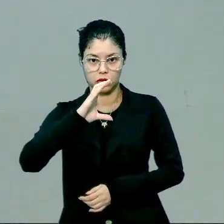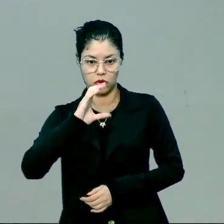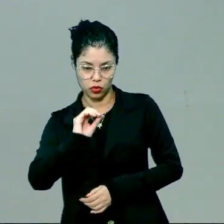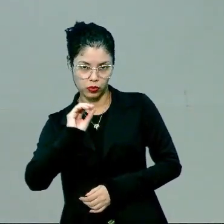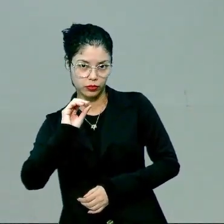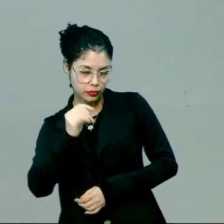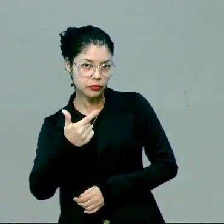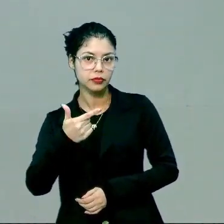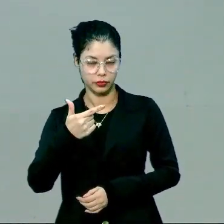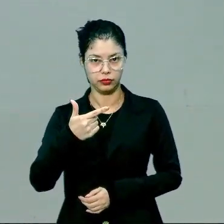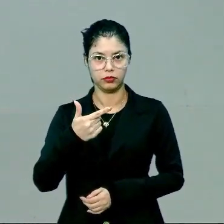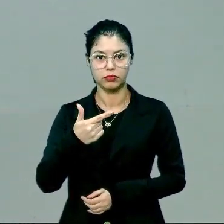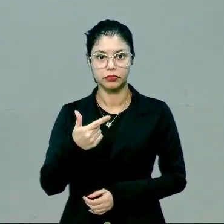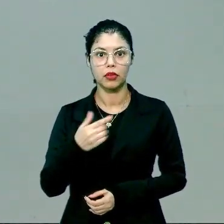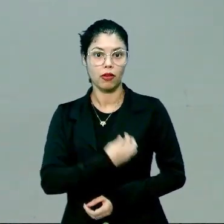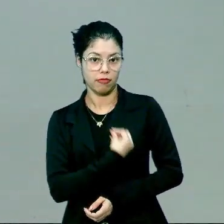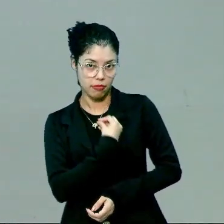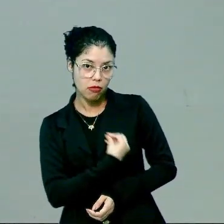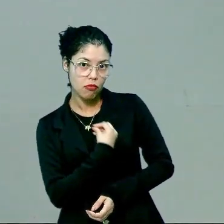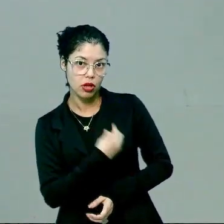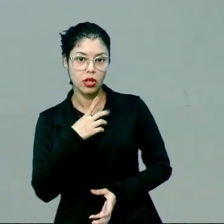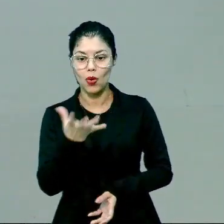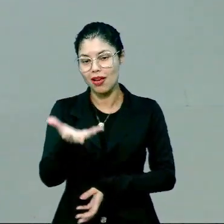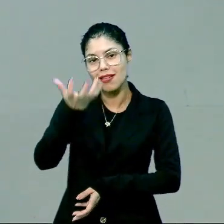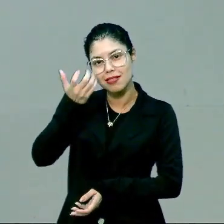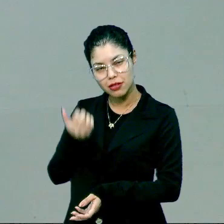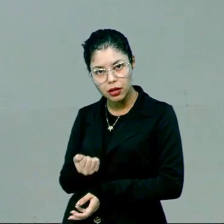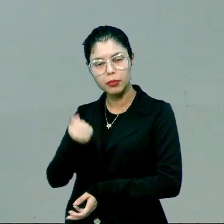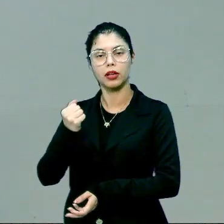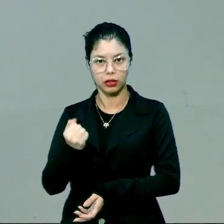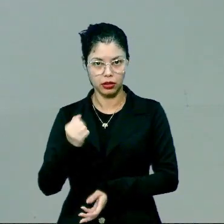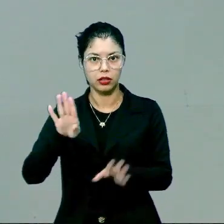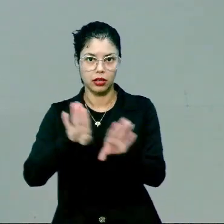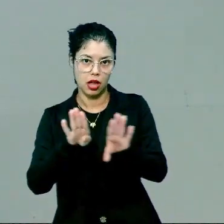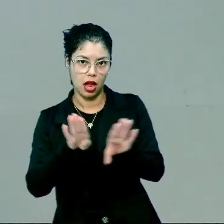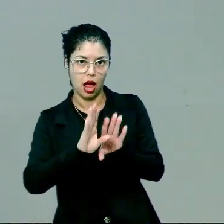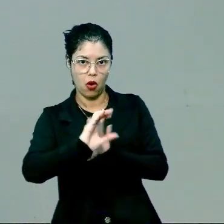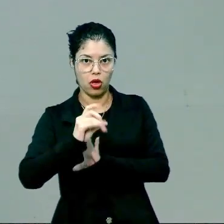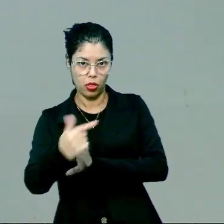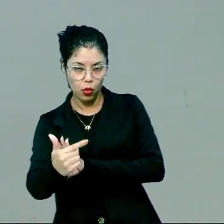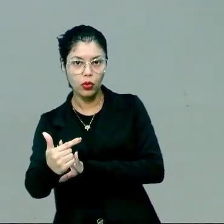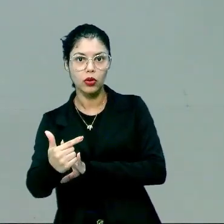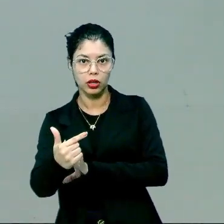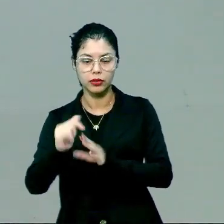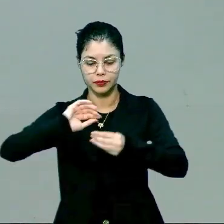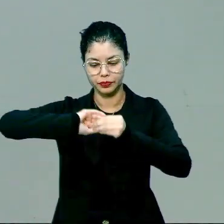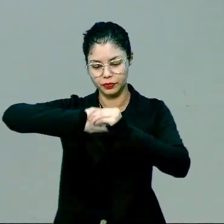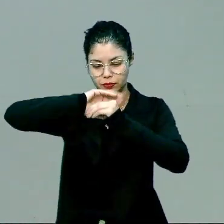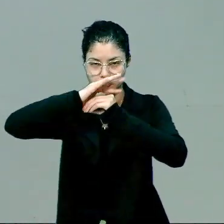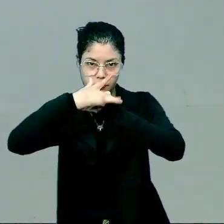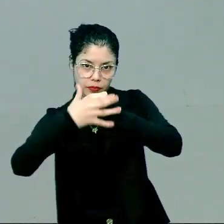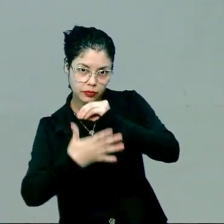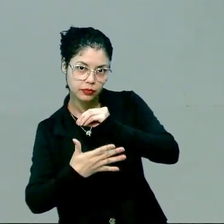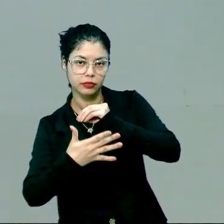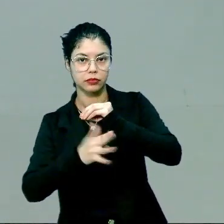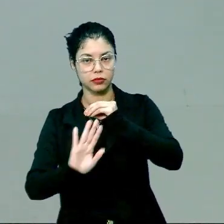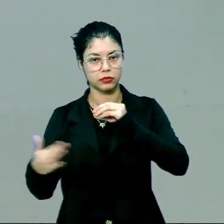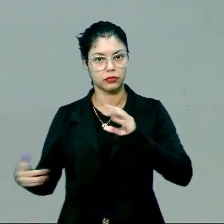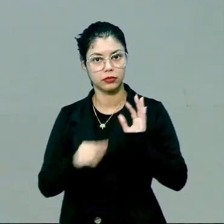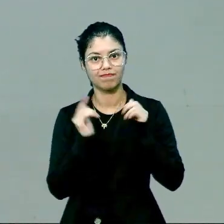Então todos os organismos vivos estão recebendo carbono-14 da atmosfera. Quando esse organismo